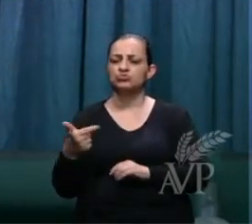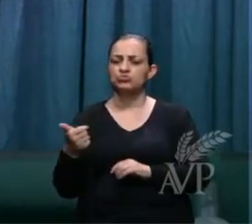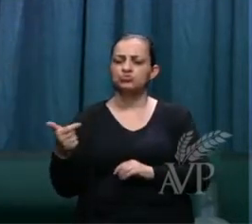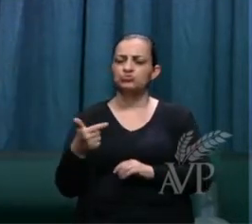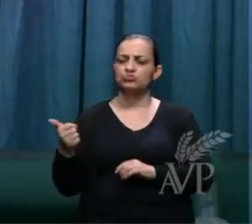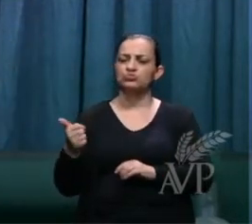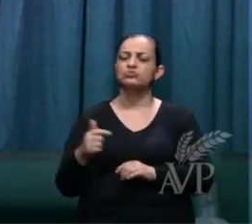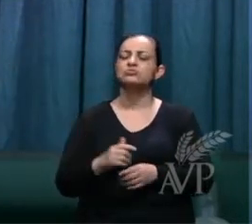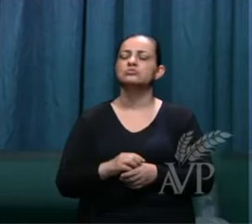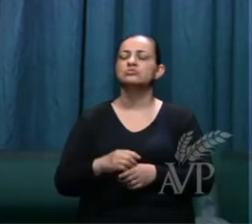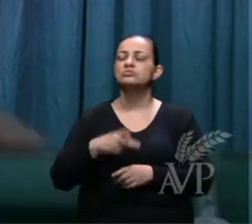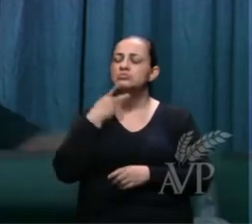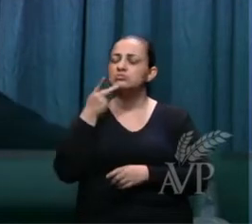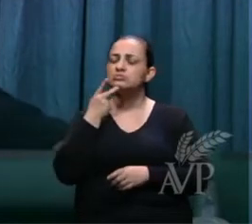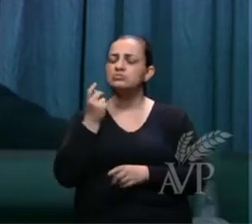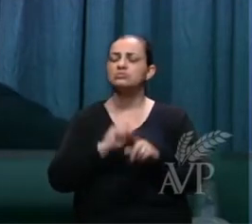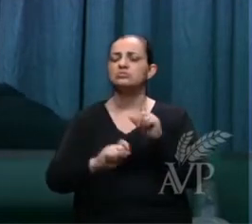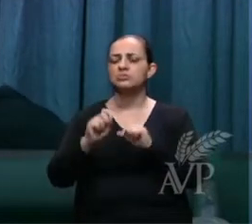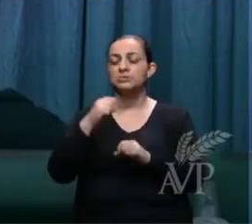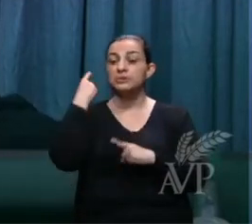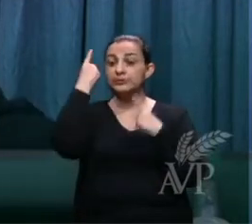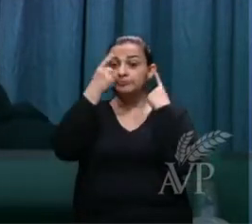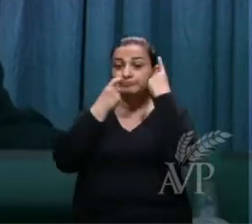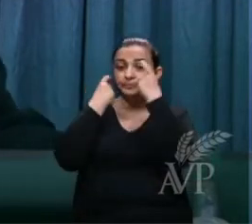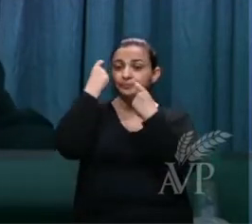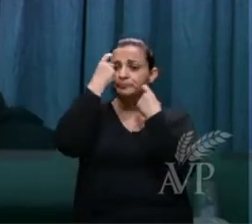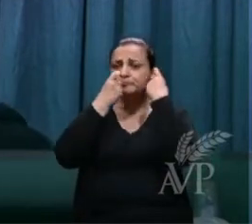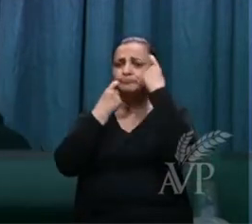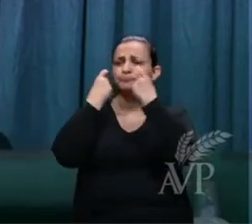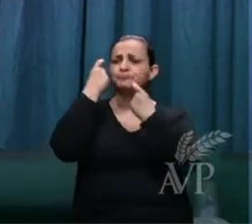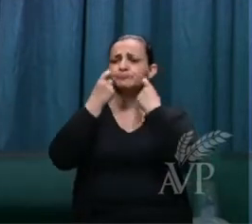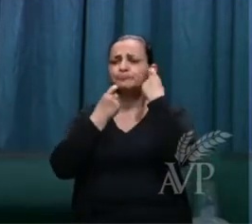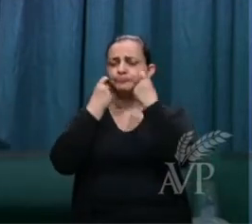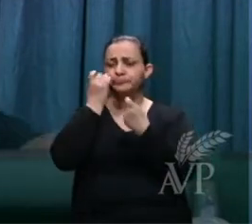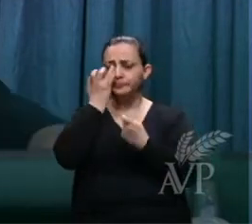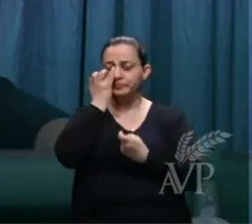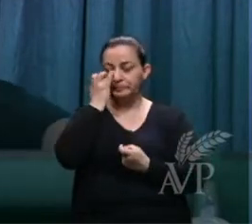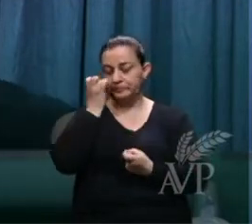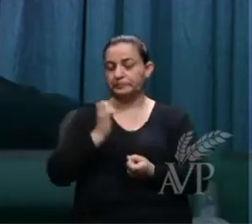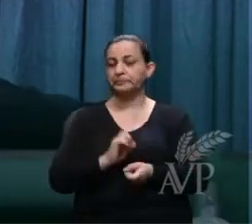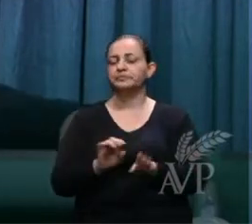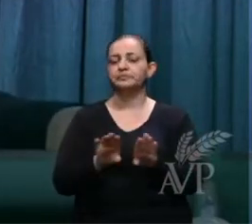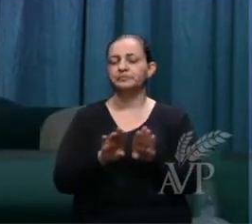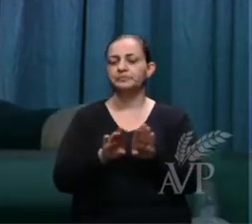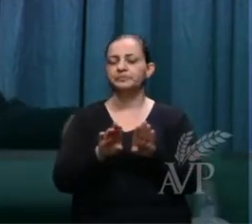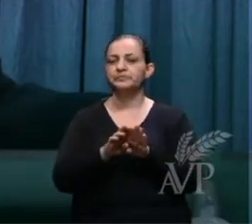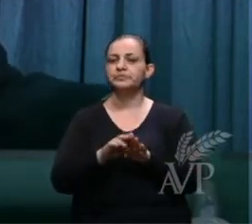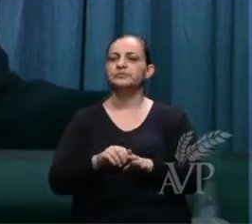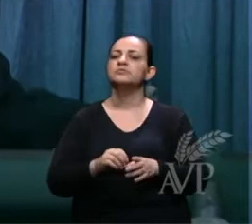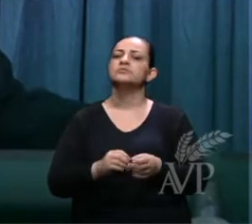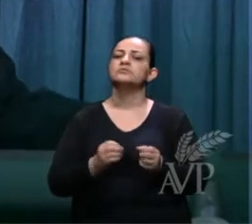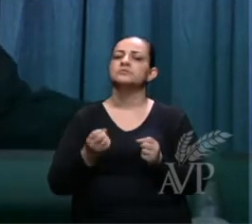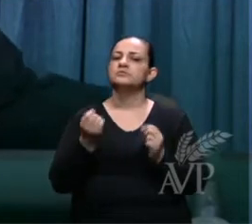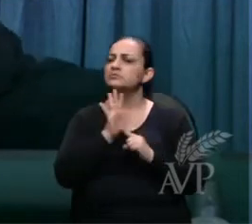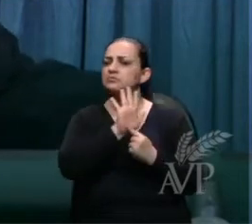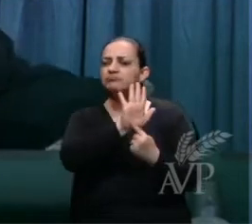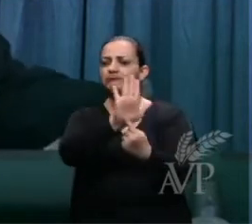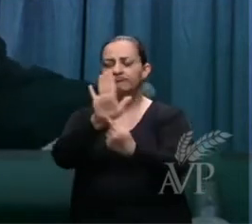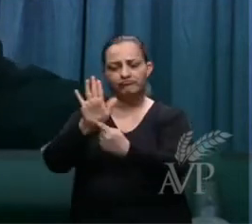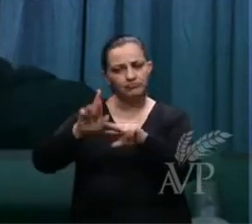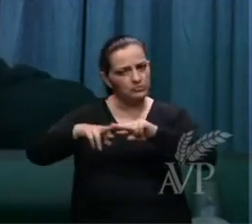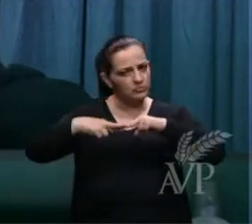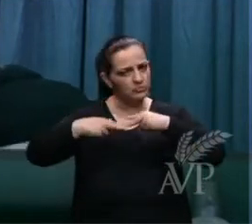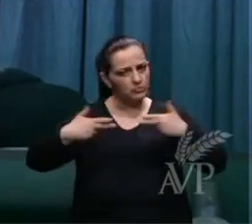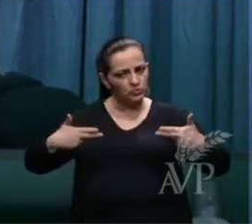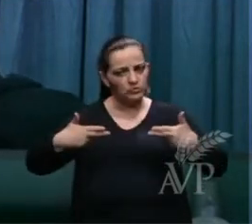ele se preocupou com as revelações, e Deus disse para